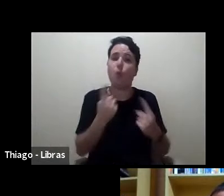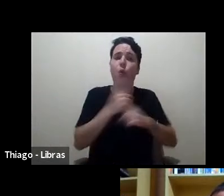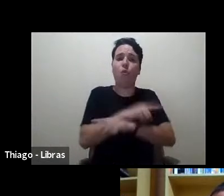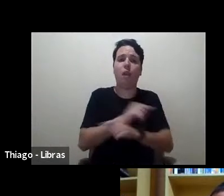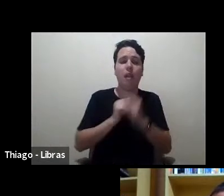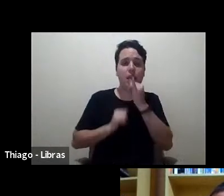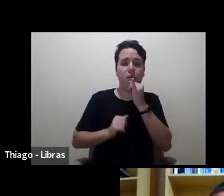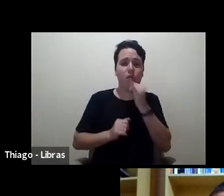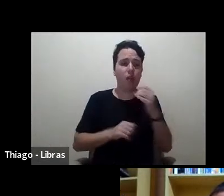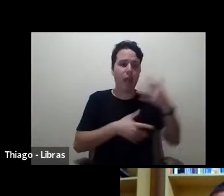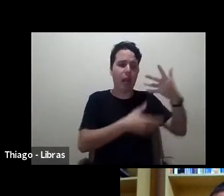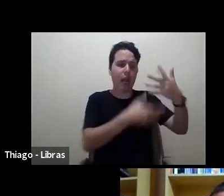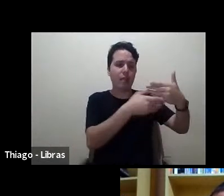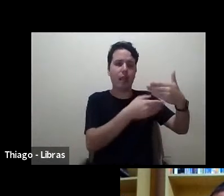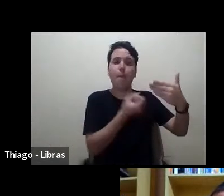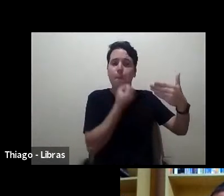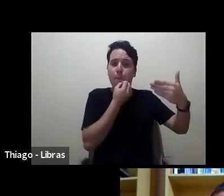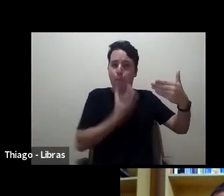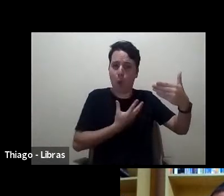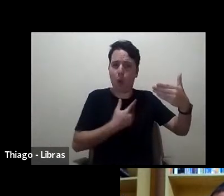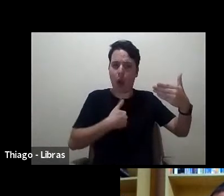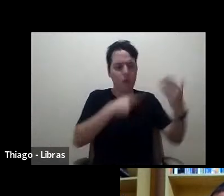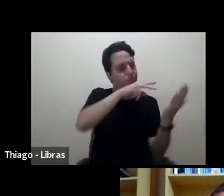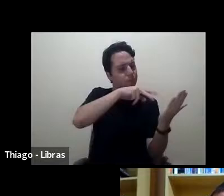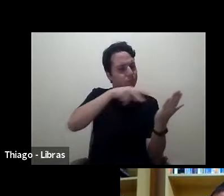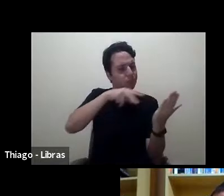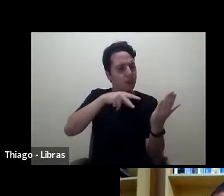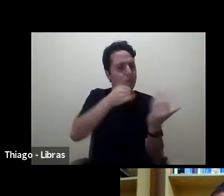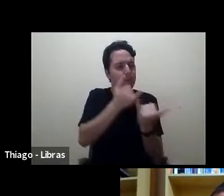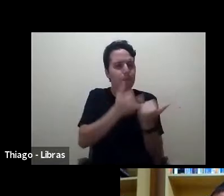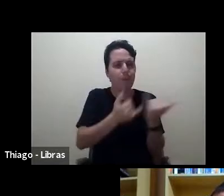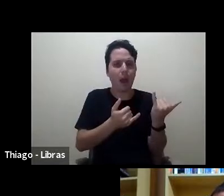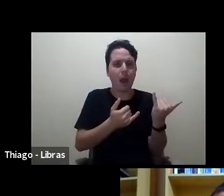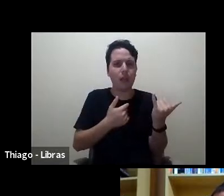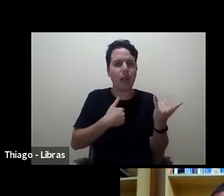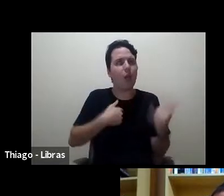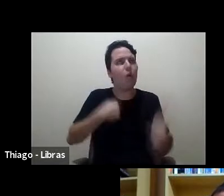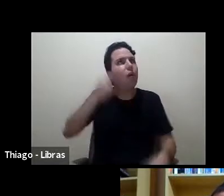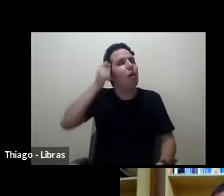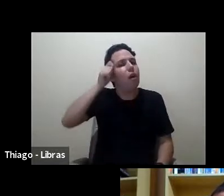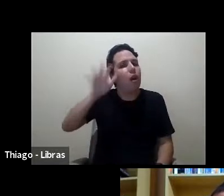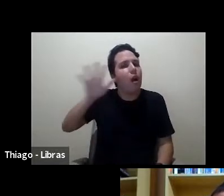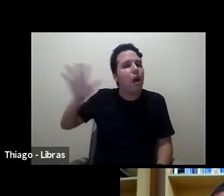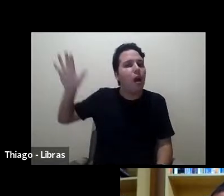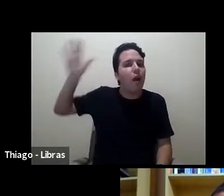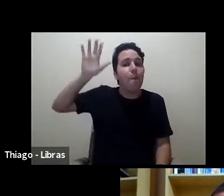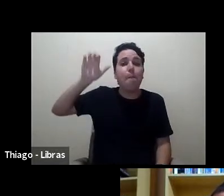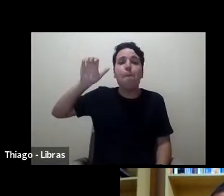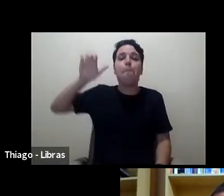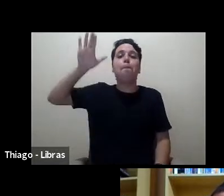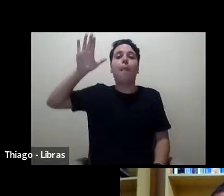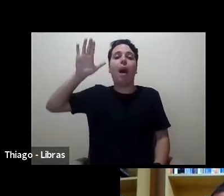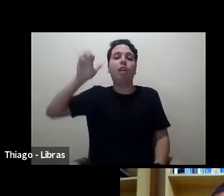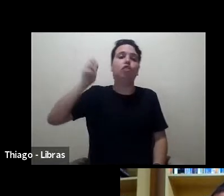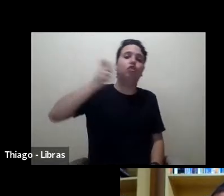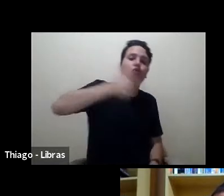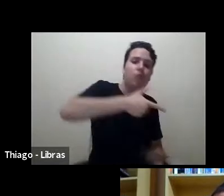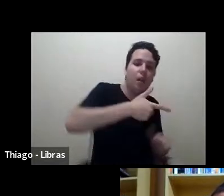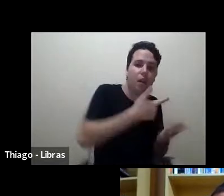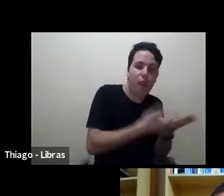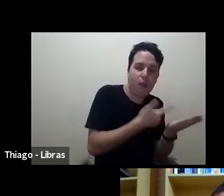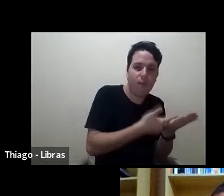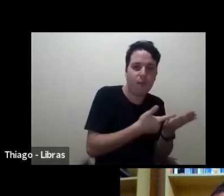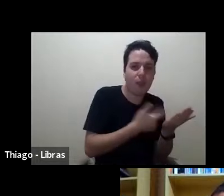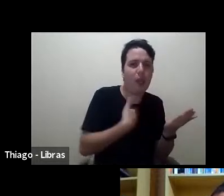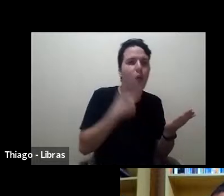minha vida são sempre resenhas que me fizeram ir além do livro, que me fizeram entender o contexto no qual